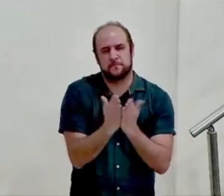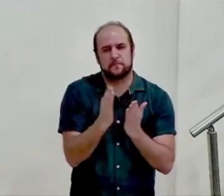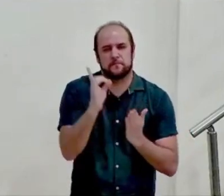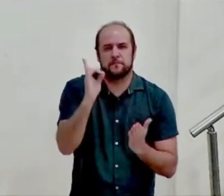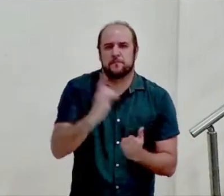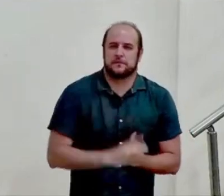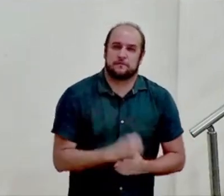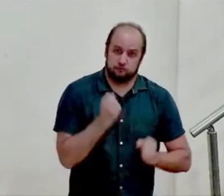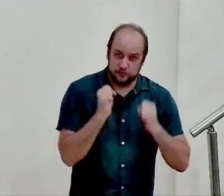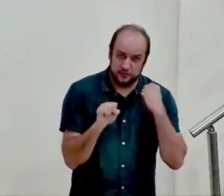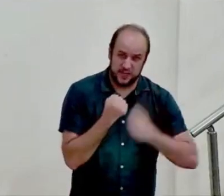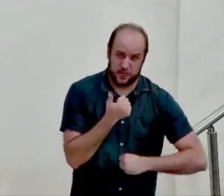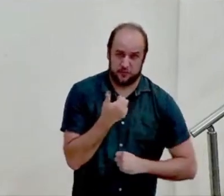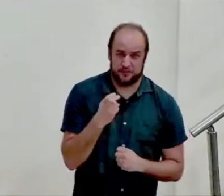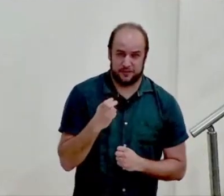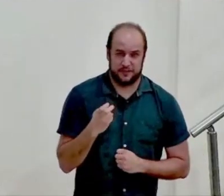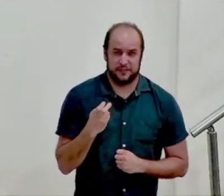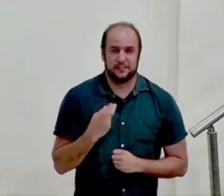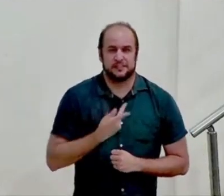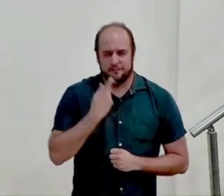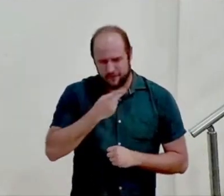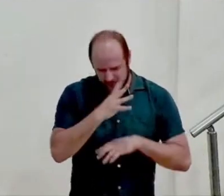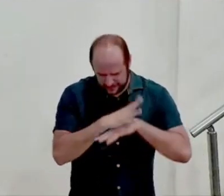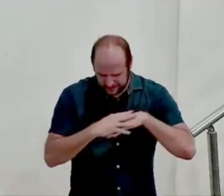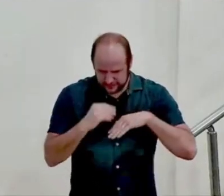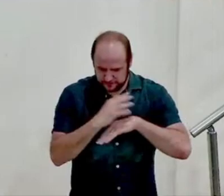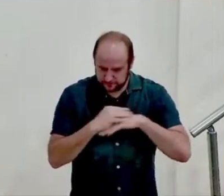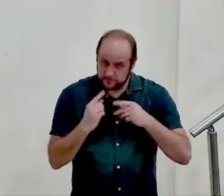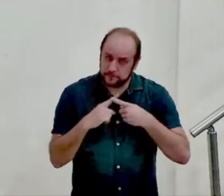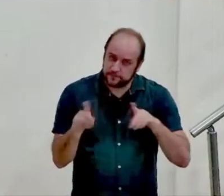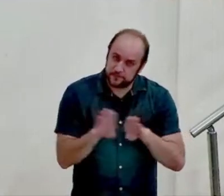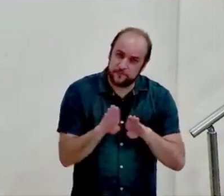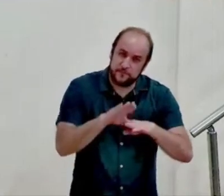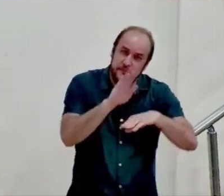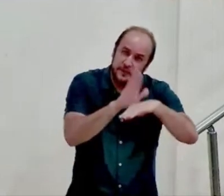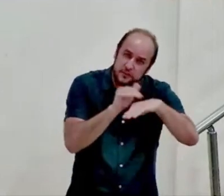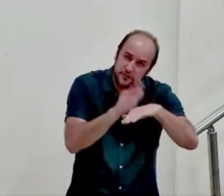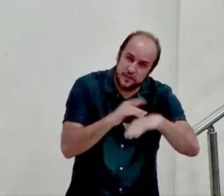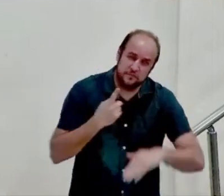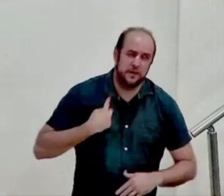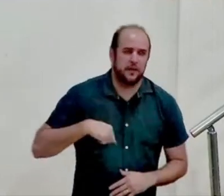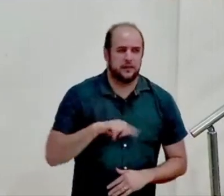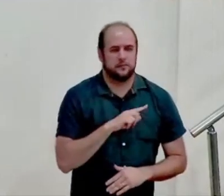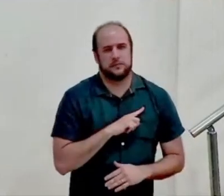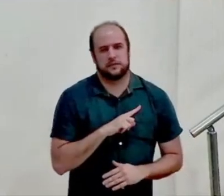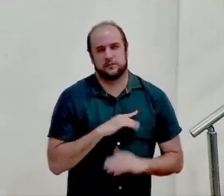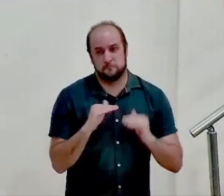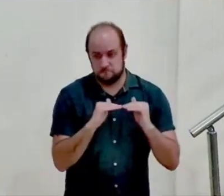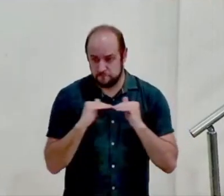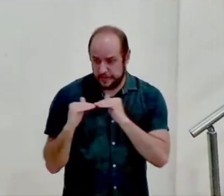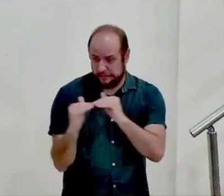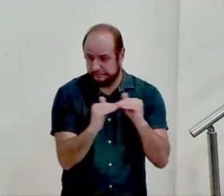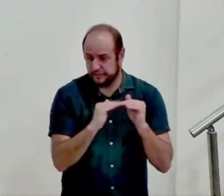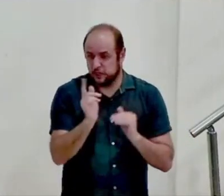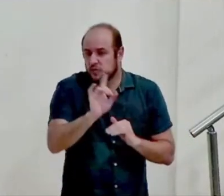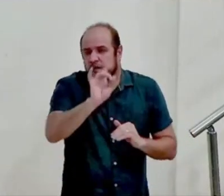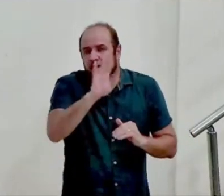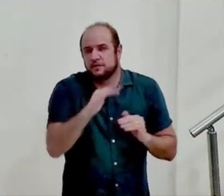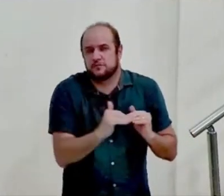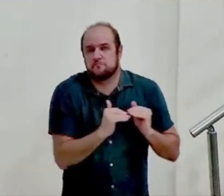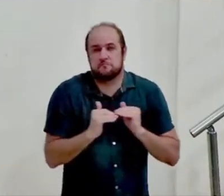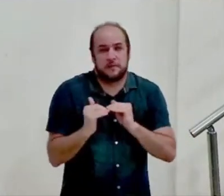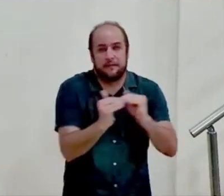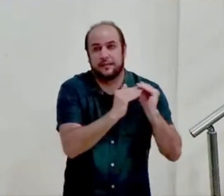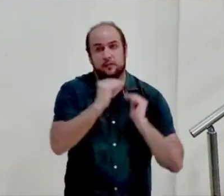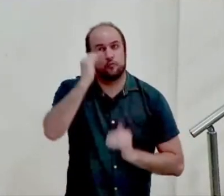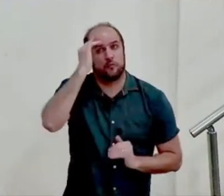que é um salmo glorioso de conforto é também um chamado para nós este padrão não é apenas um padrão irrealista que